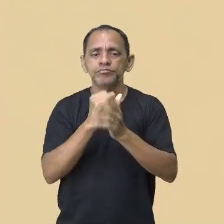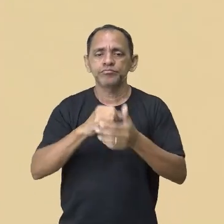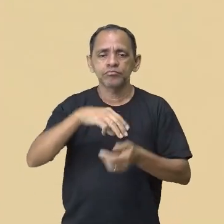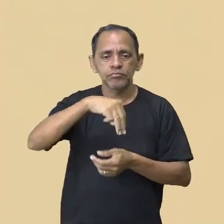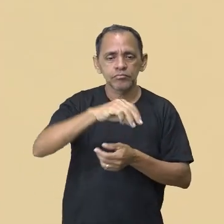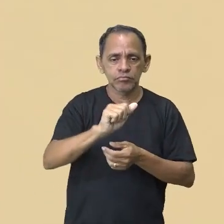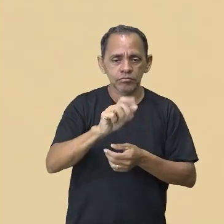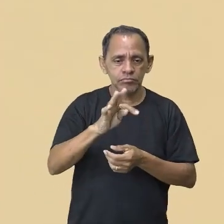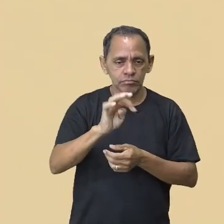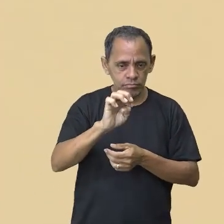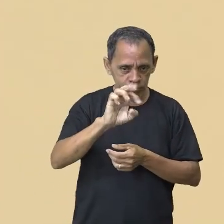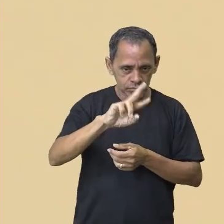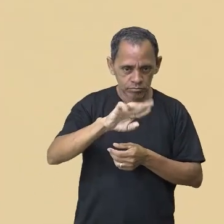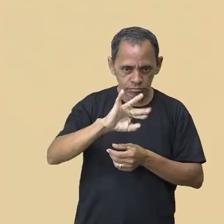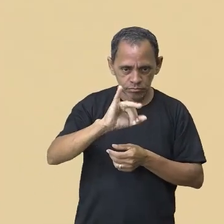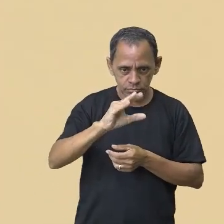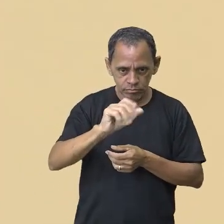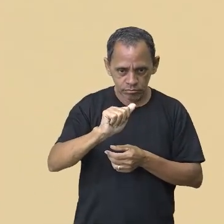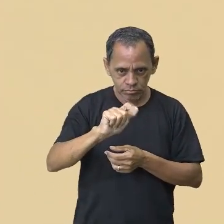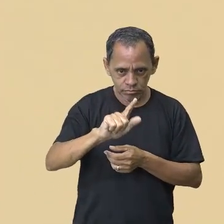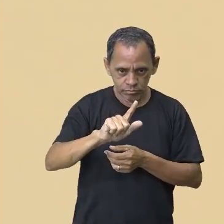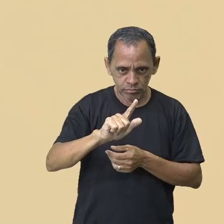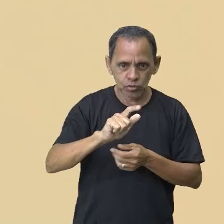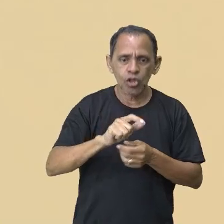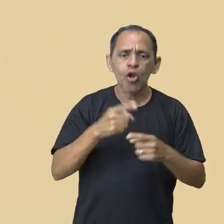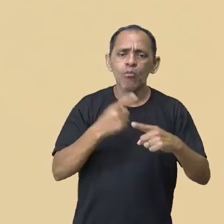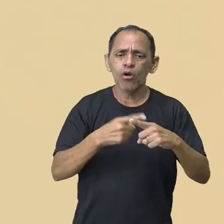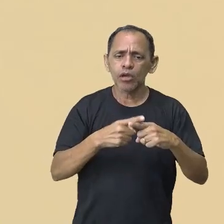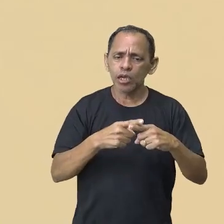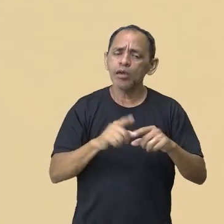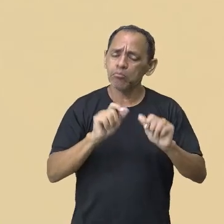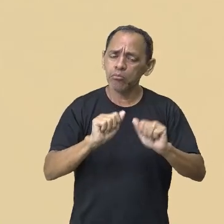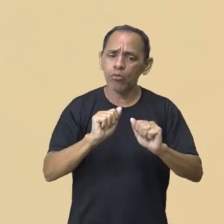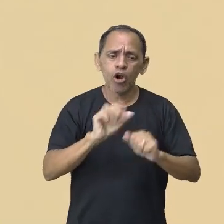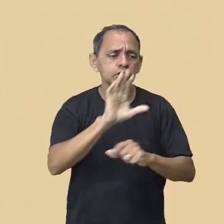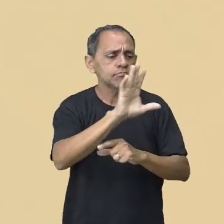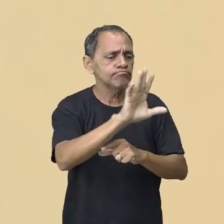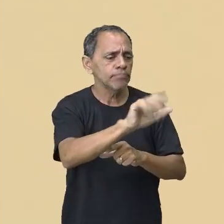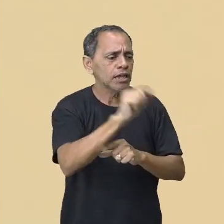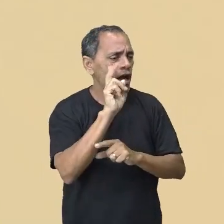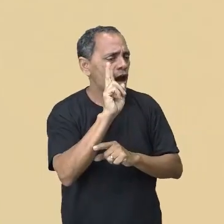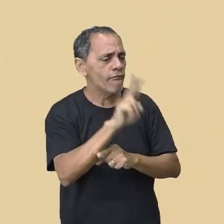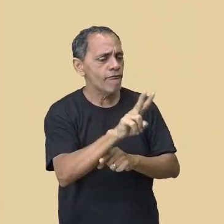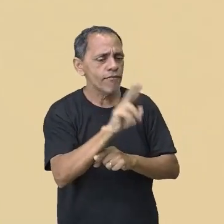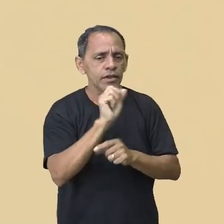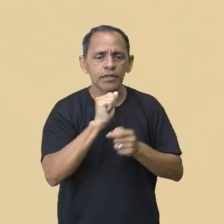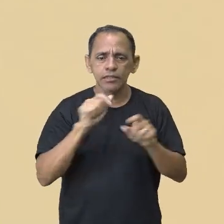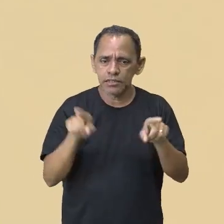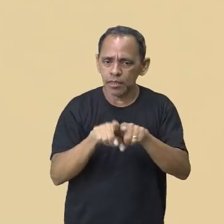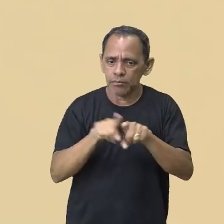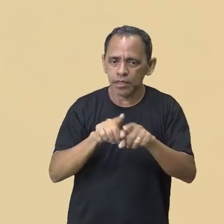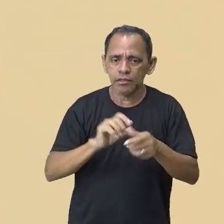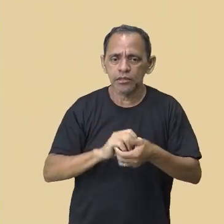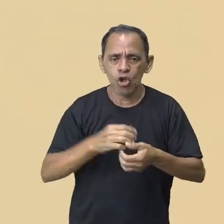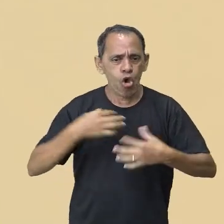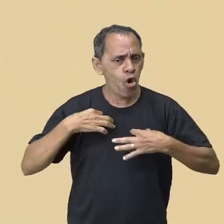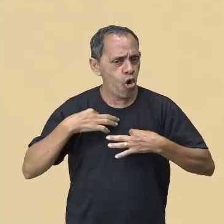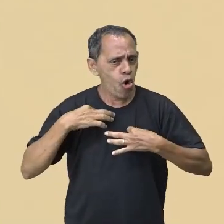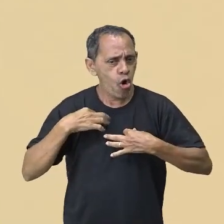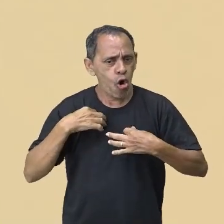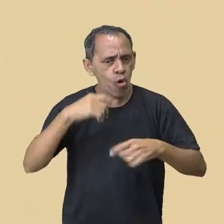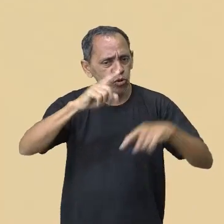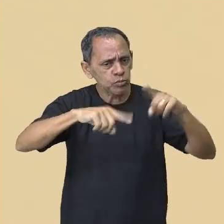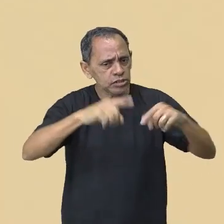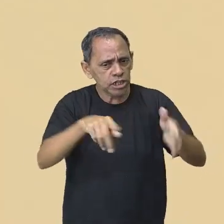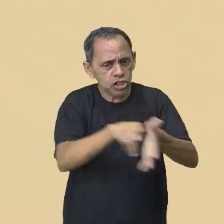Esse material recebe esse nome porque é algo palpável, algo que a gente consegue ver, tocar, né? Como as roupas, os utensílios, enfim.